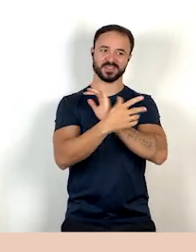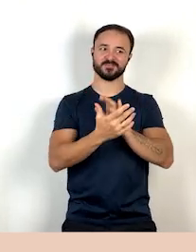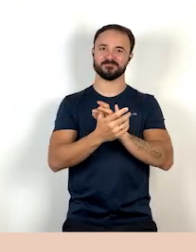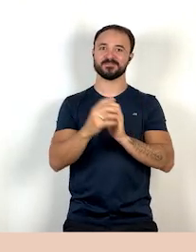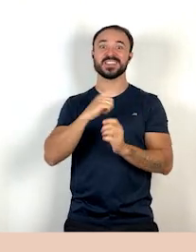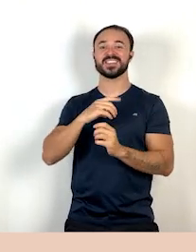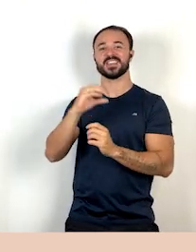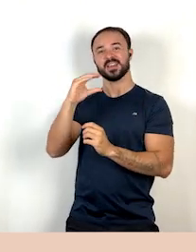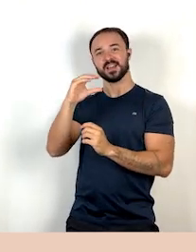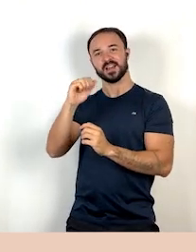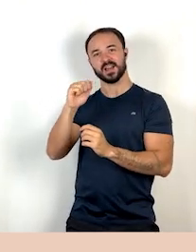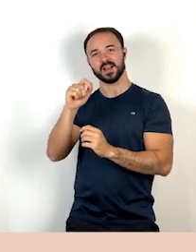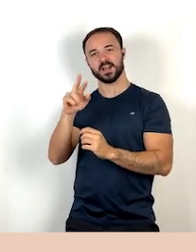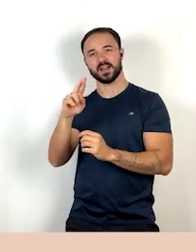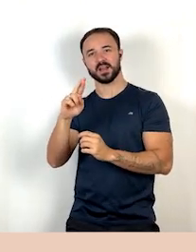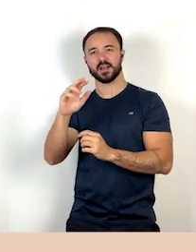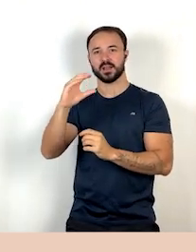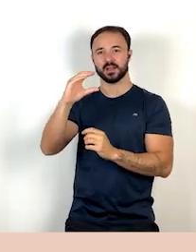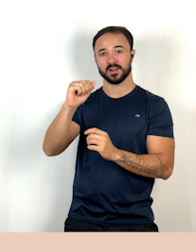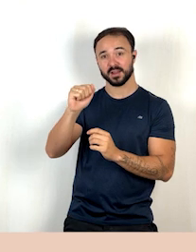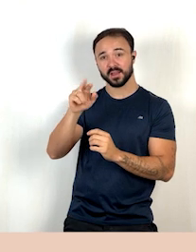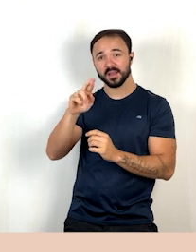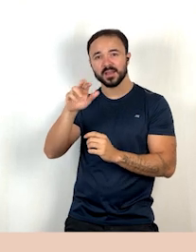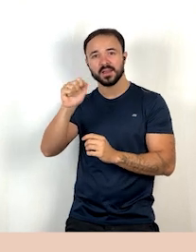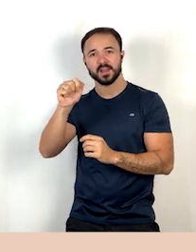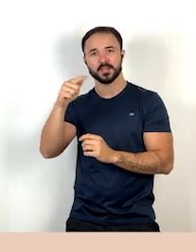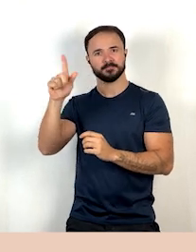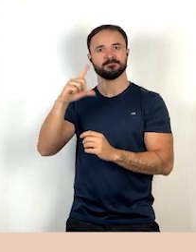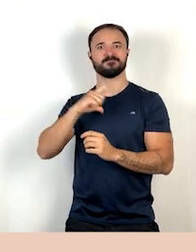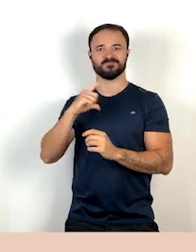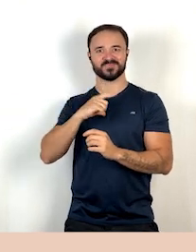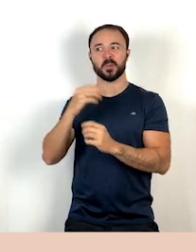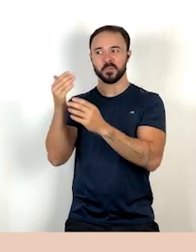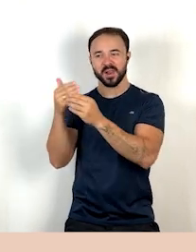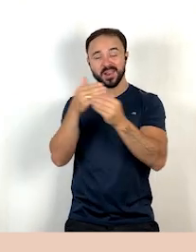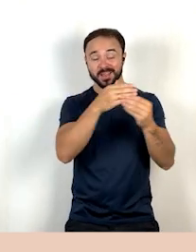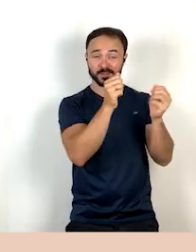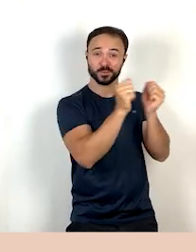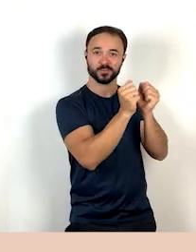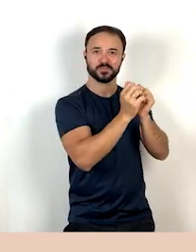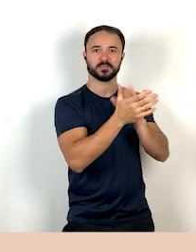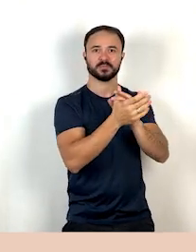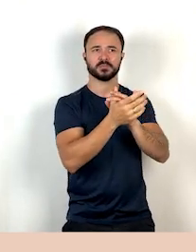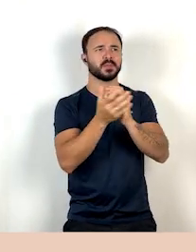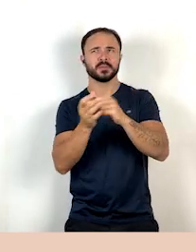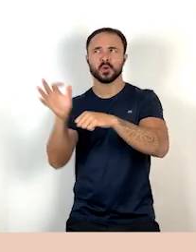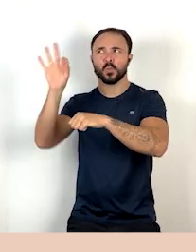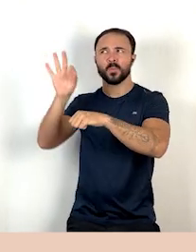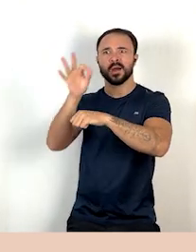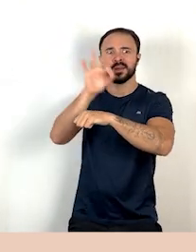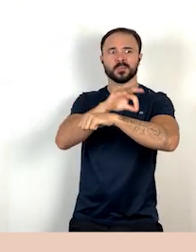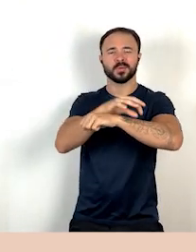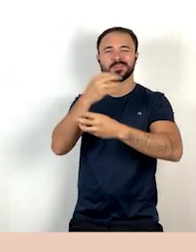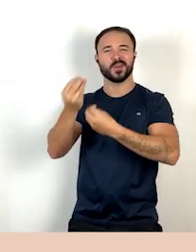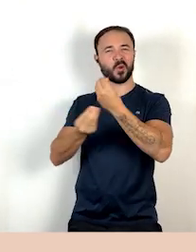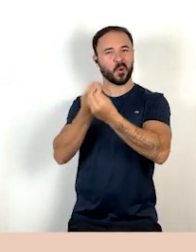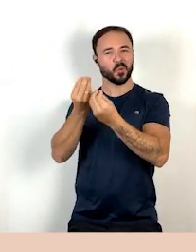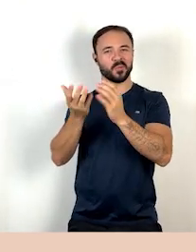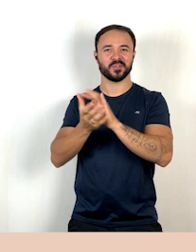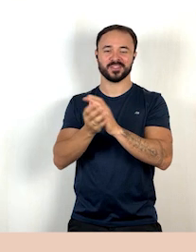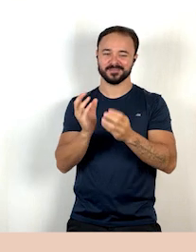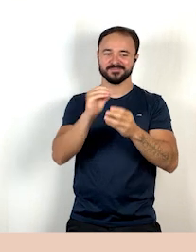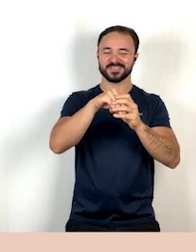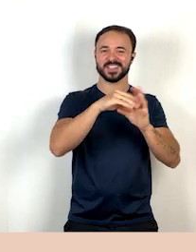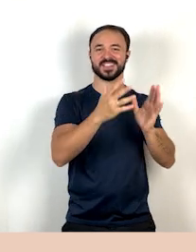carcará, o seu calango. E o maribondo? Como que o maribondo entra nessa história? E a gente